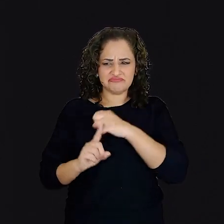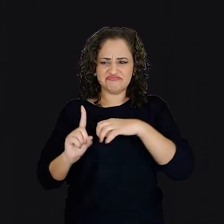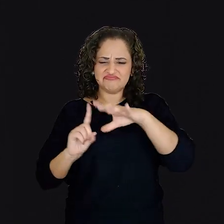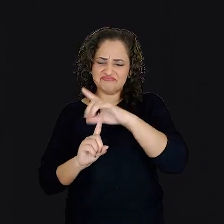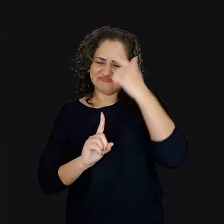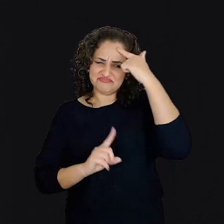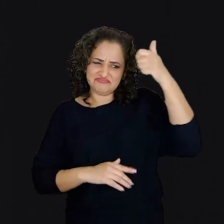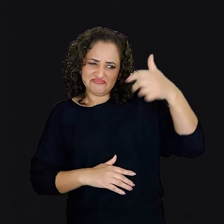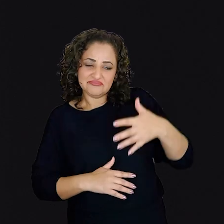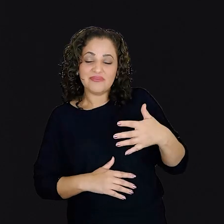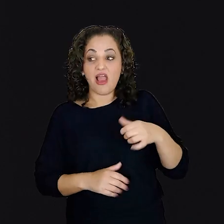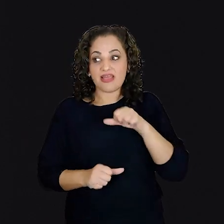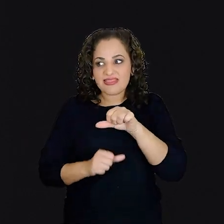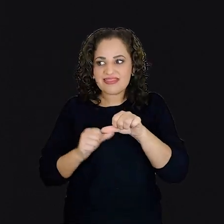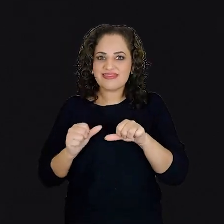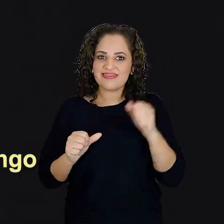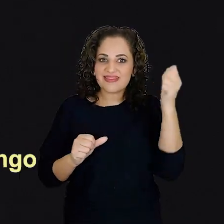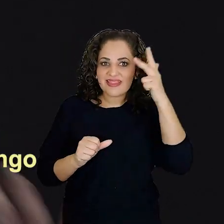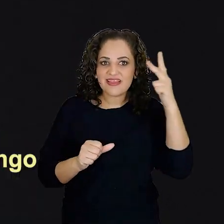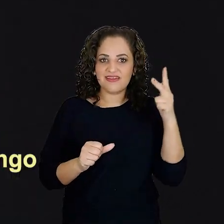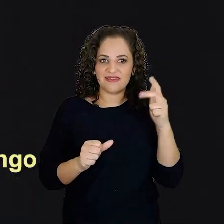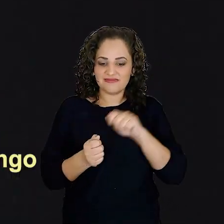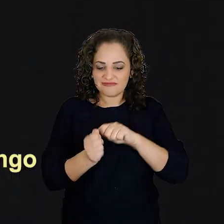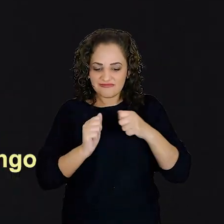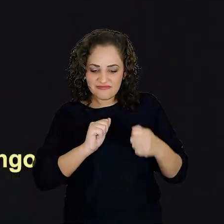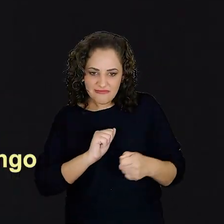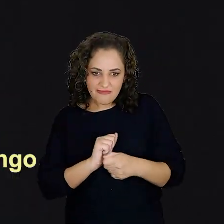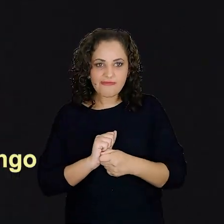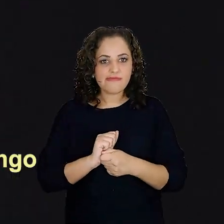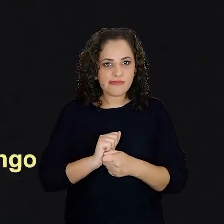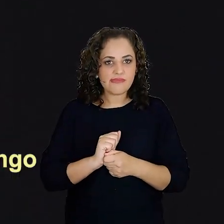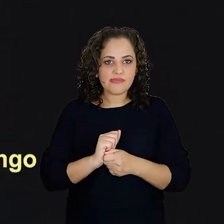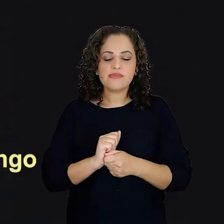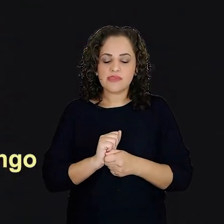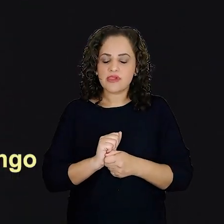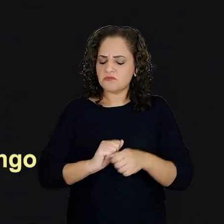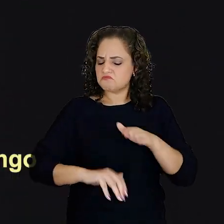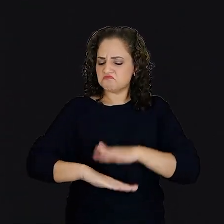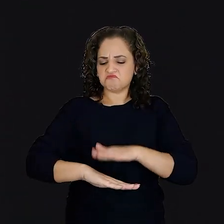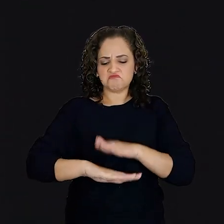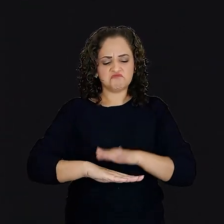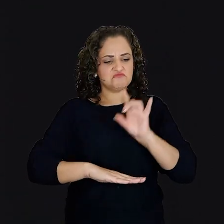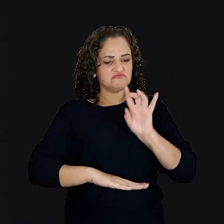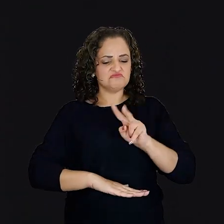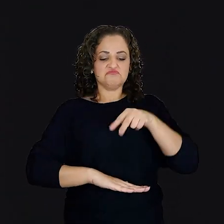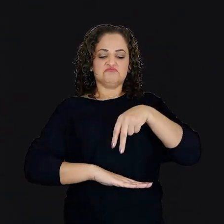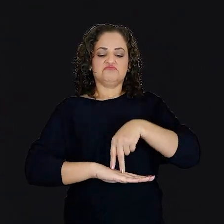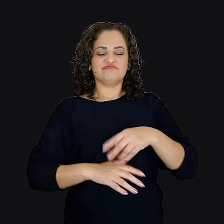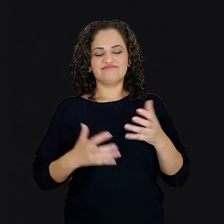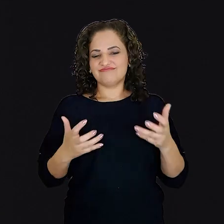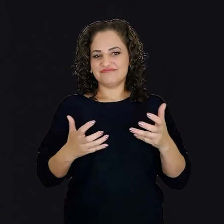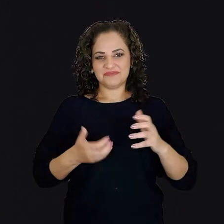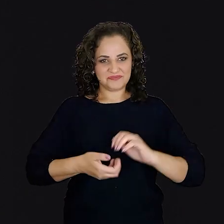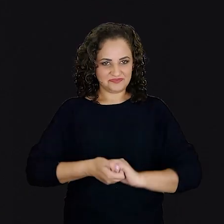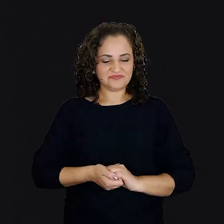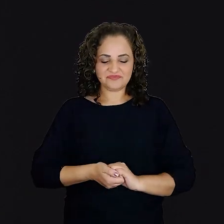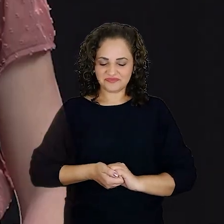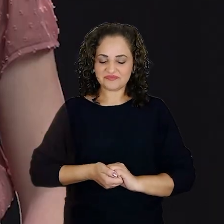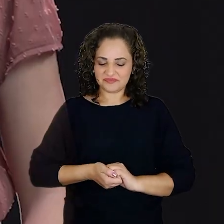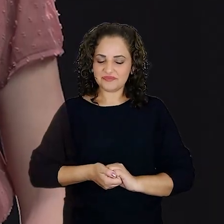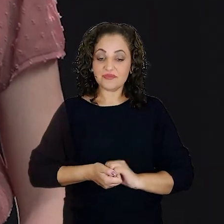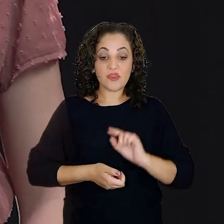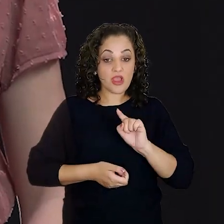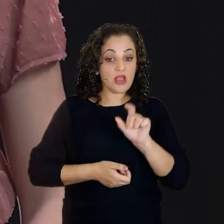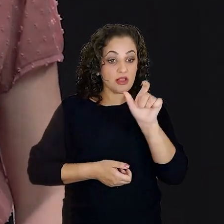lundu era visto como chulo pela sociedade. Então, ela trocava, colocava de polca, de tango, mas tocava ou escrevia o que queria.